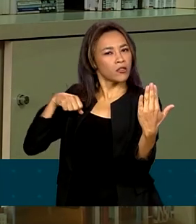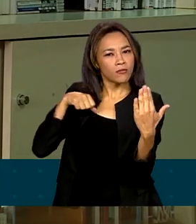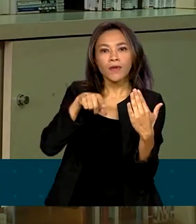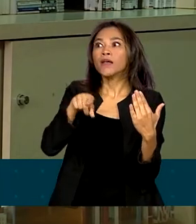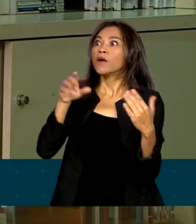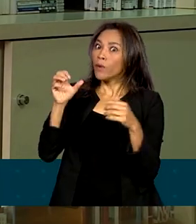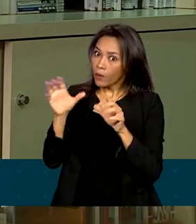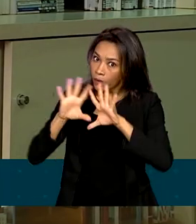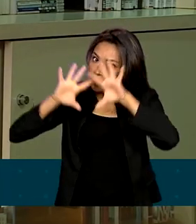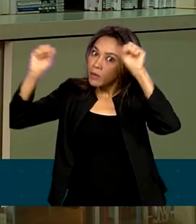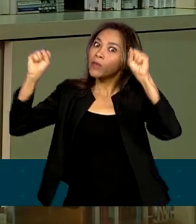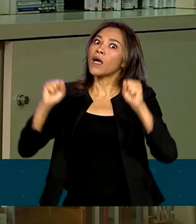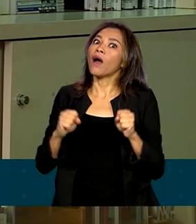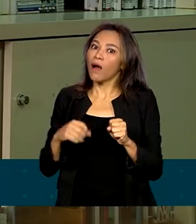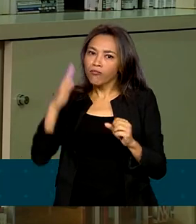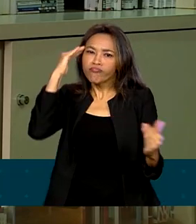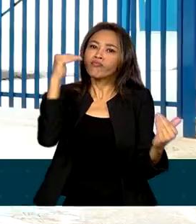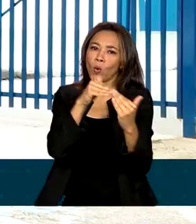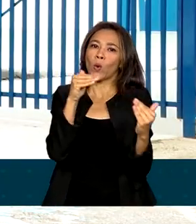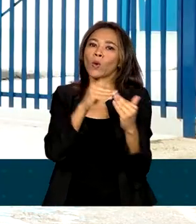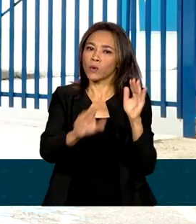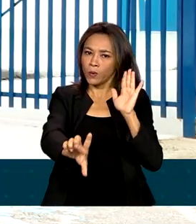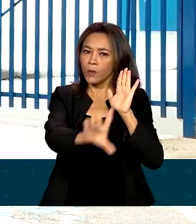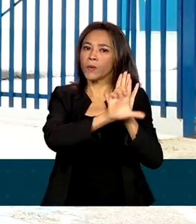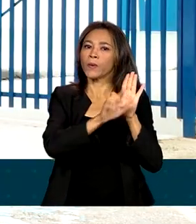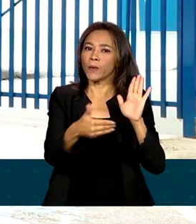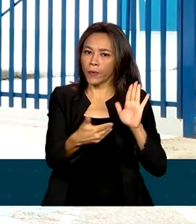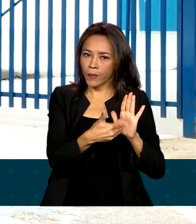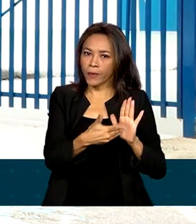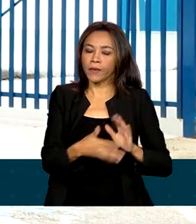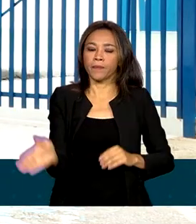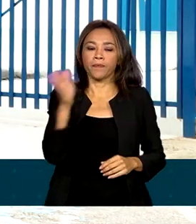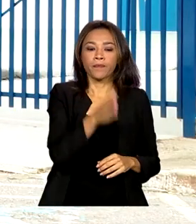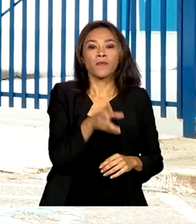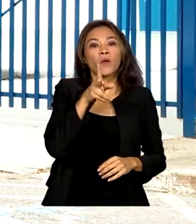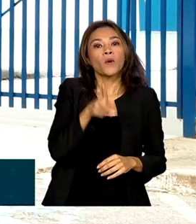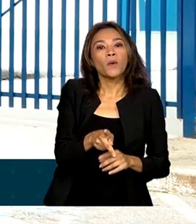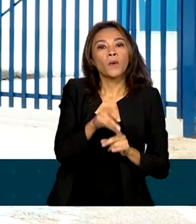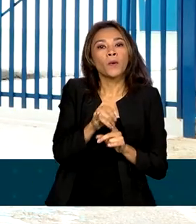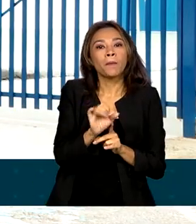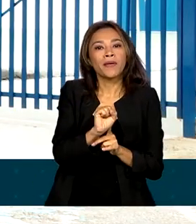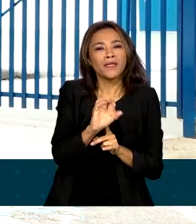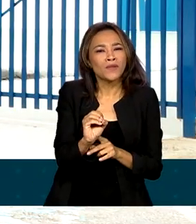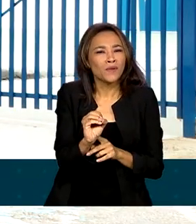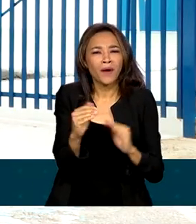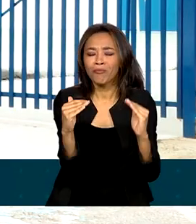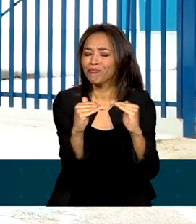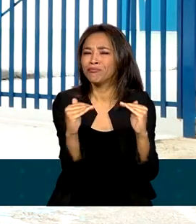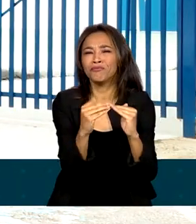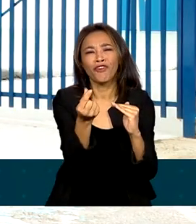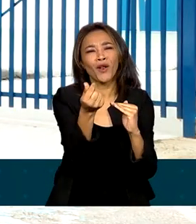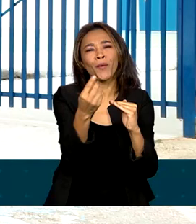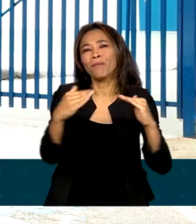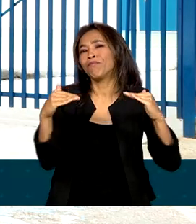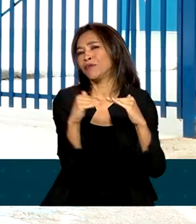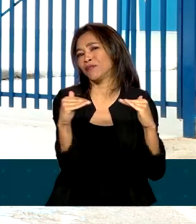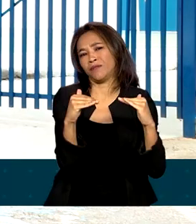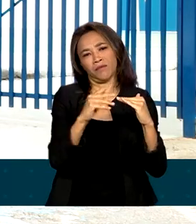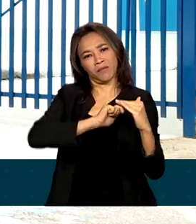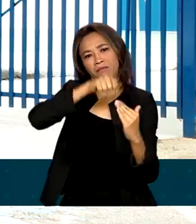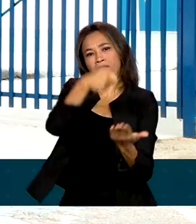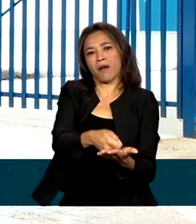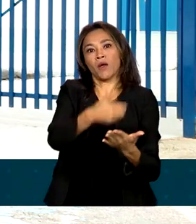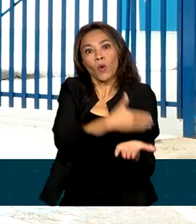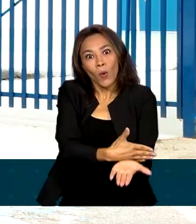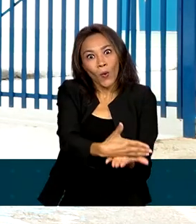reconheceu a constitucionalidade dessa lei. O piso nacional do magistério é o valor mínimo que deve ser pago a professores em início de